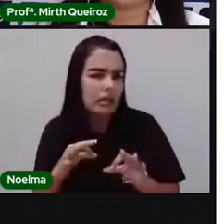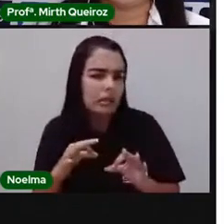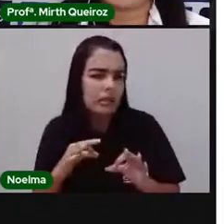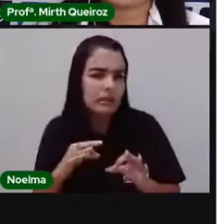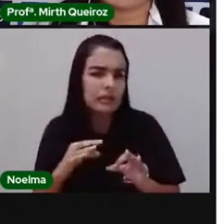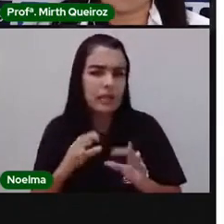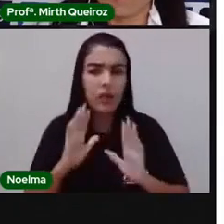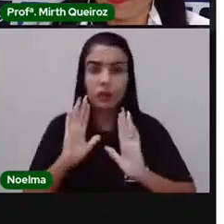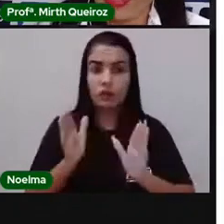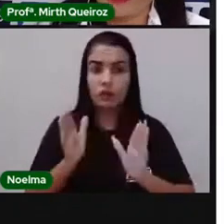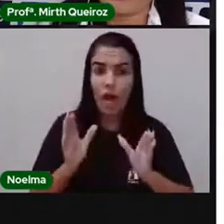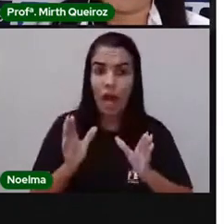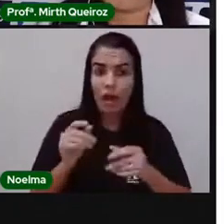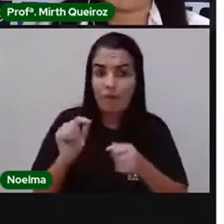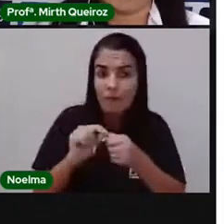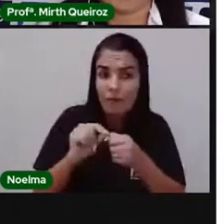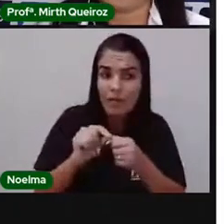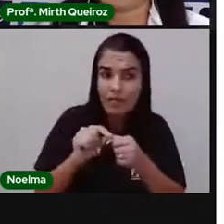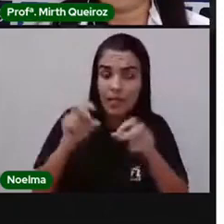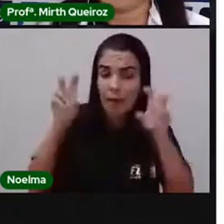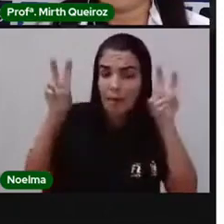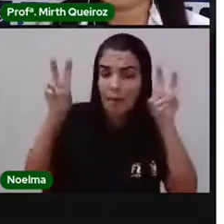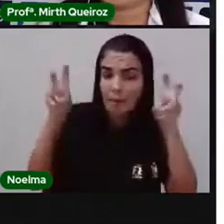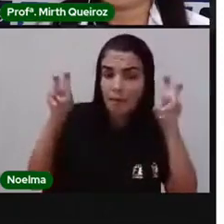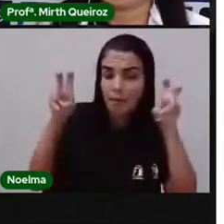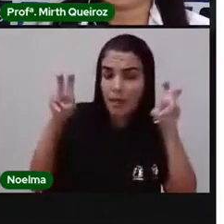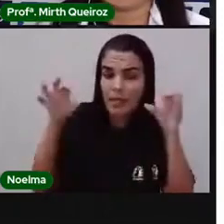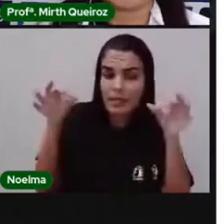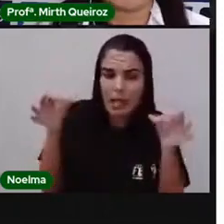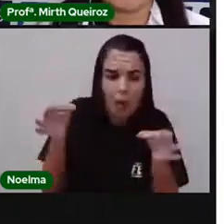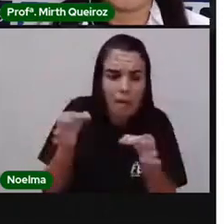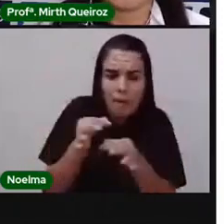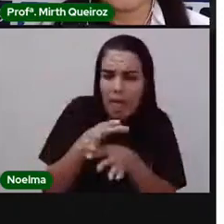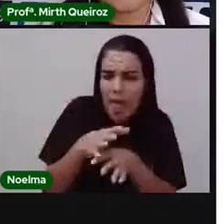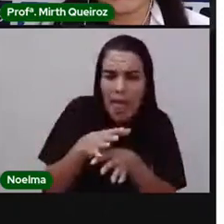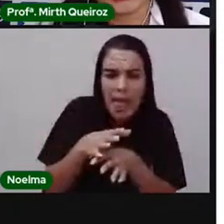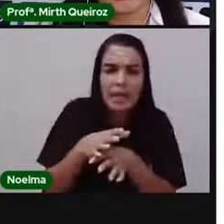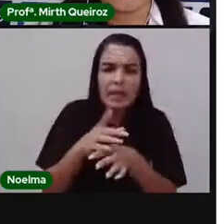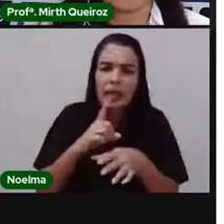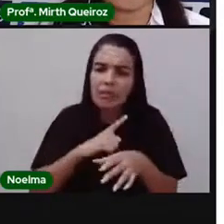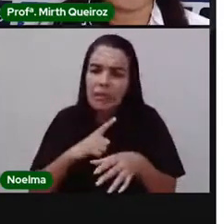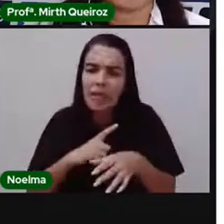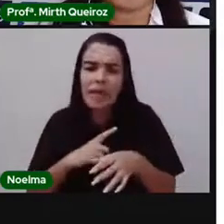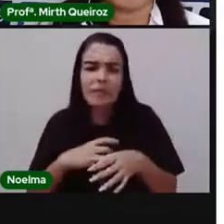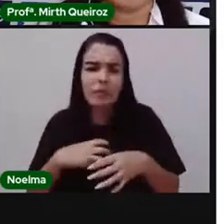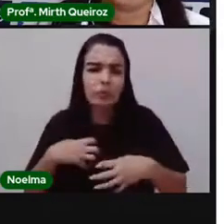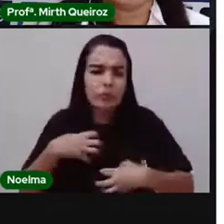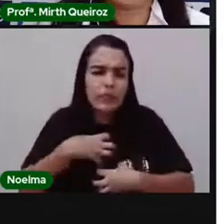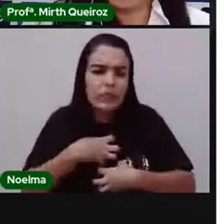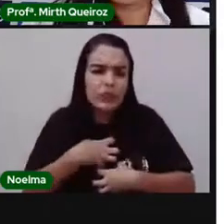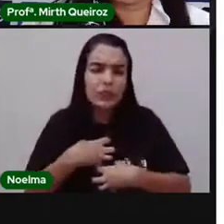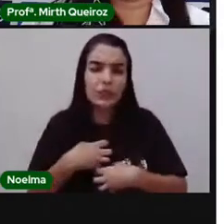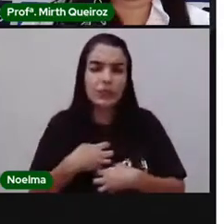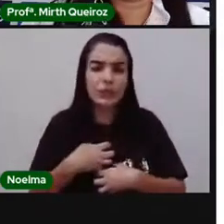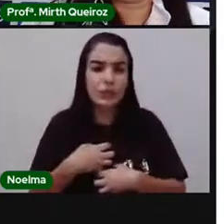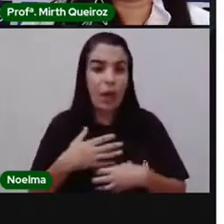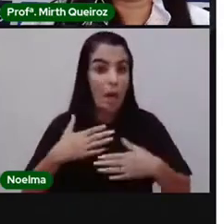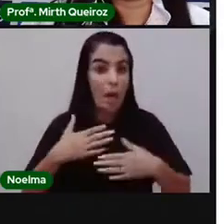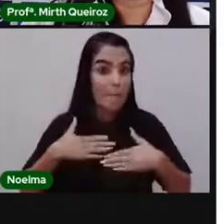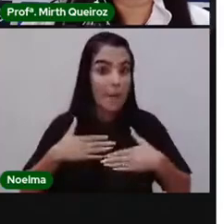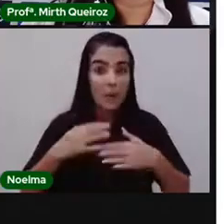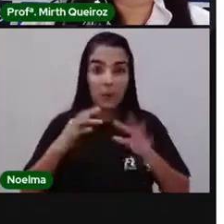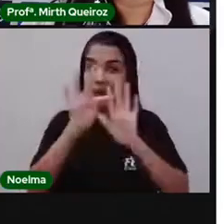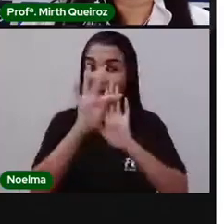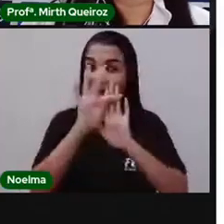Construí frases completas? Ou ficou meio assim vazia, sem sentido? E meu texto é